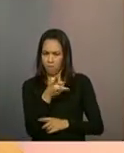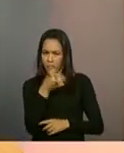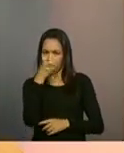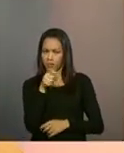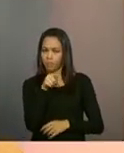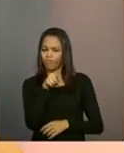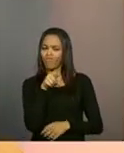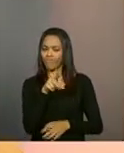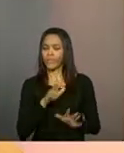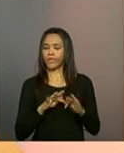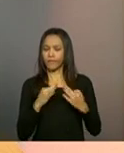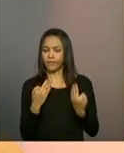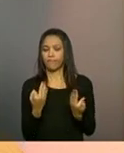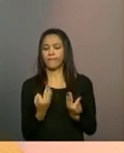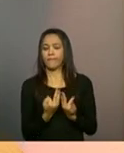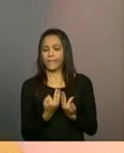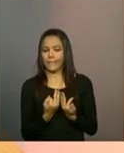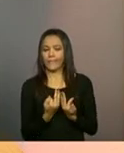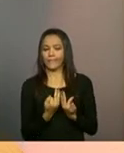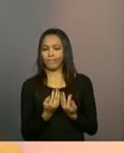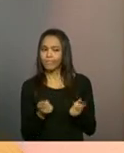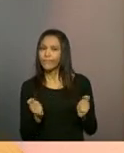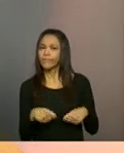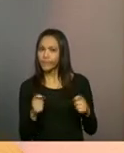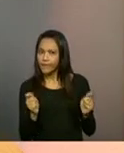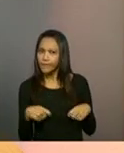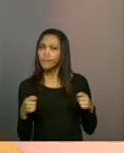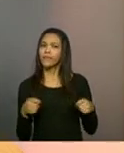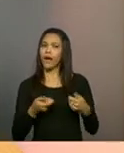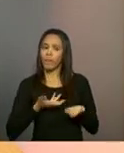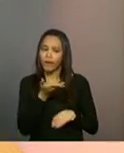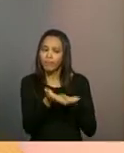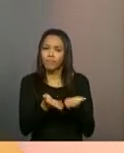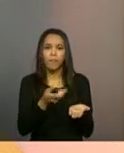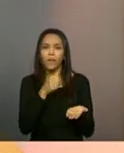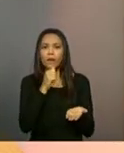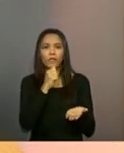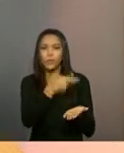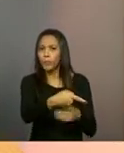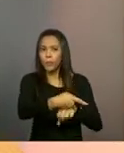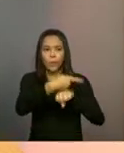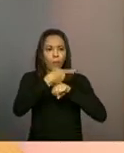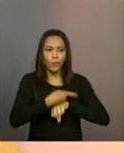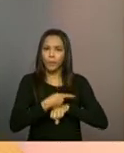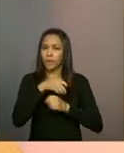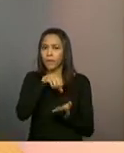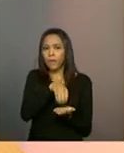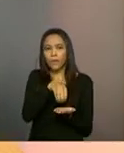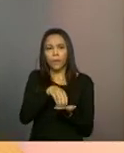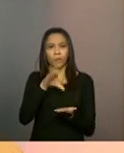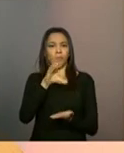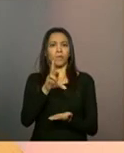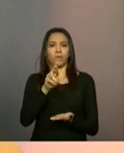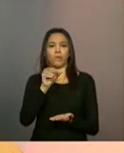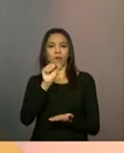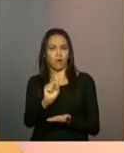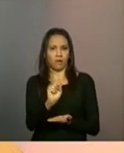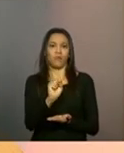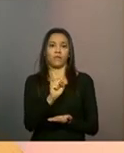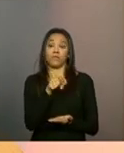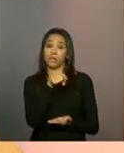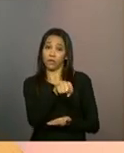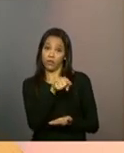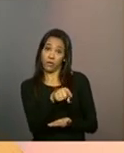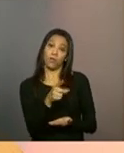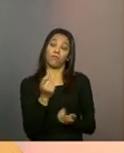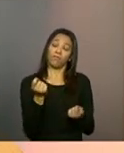a família poderia ter o atendimento e ela ainda não procurou o CRAS, os técnicos poderiam fazer mesmo essa visita domiciliar à família